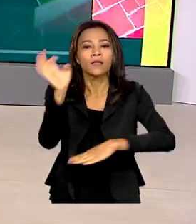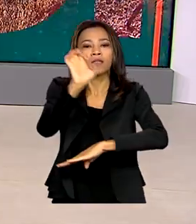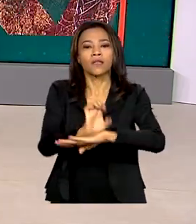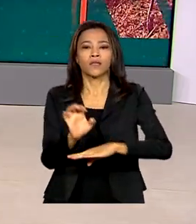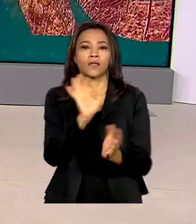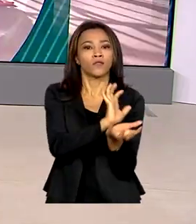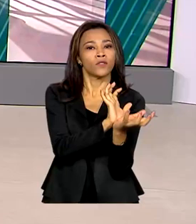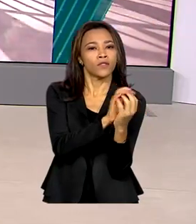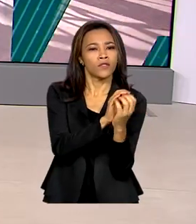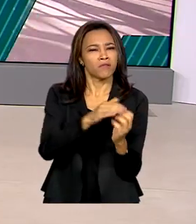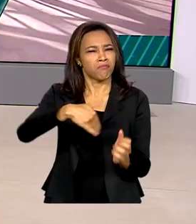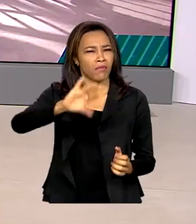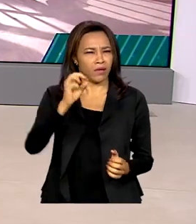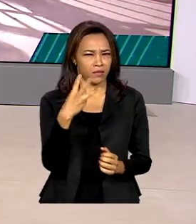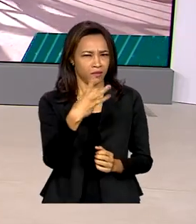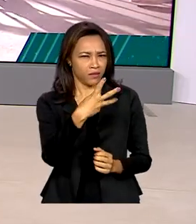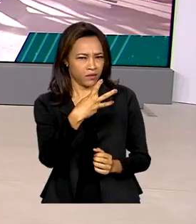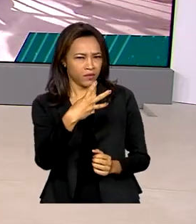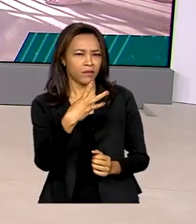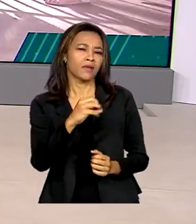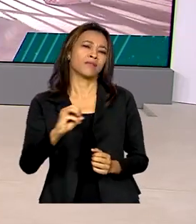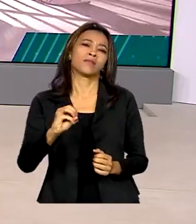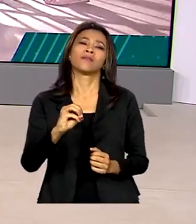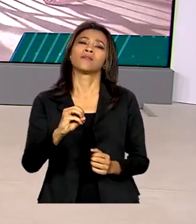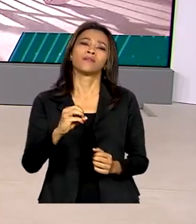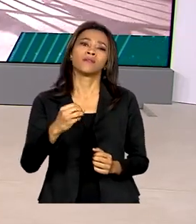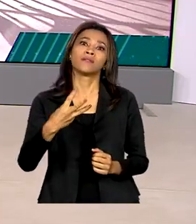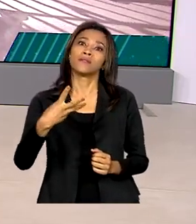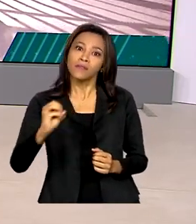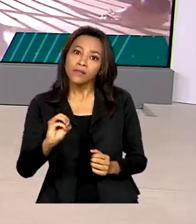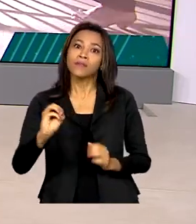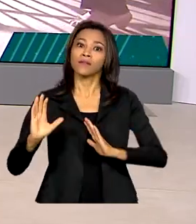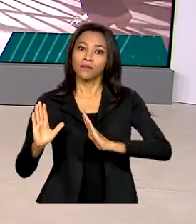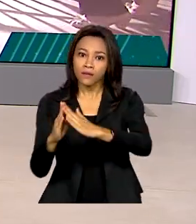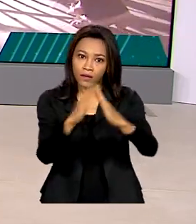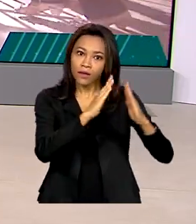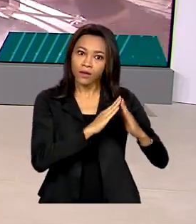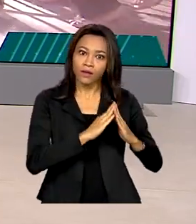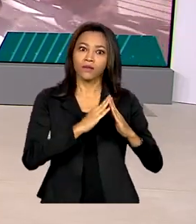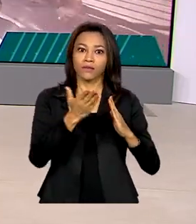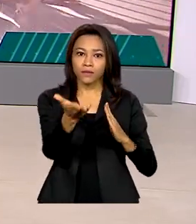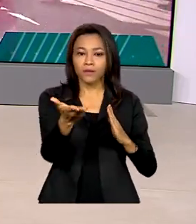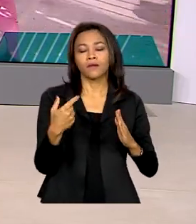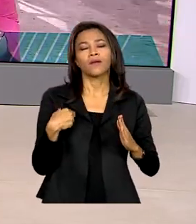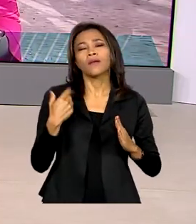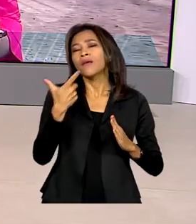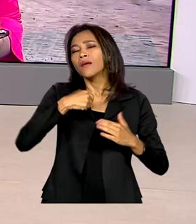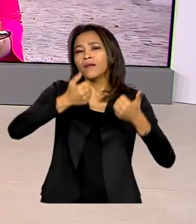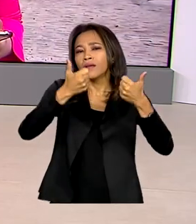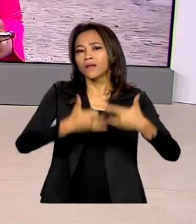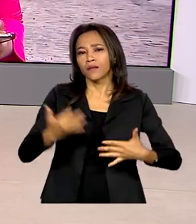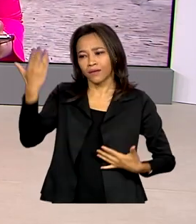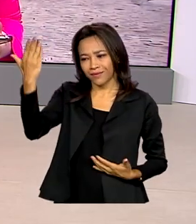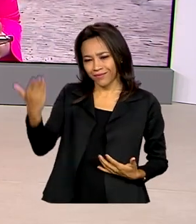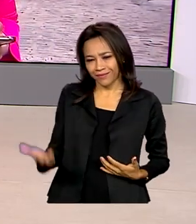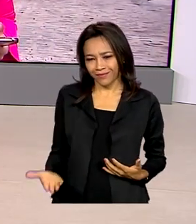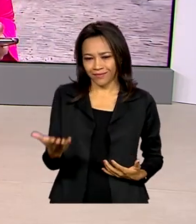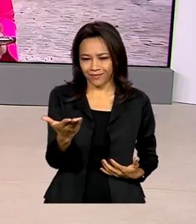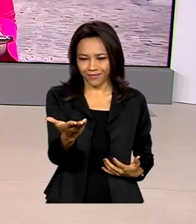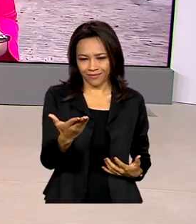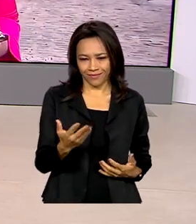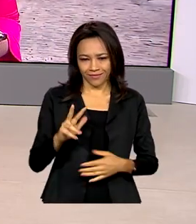330 moradias do programa Minha Casa Minha Vida. Quem está lá e traz os detalhes para a gente é a repórter Jéssica